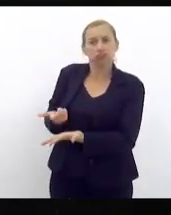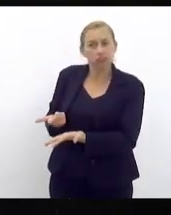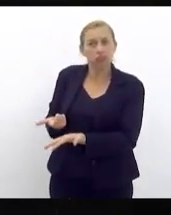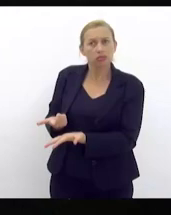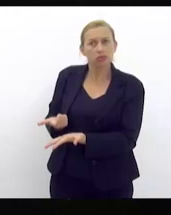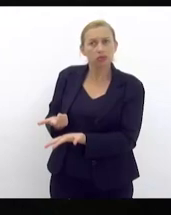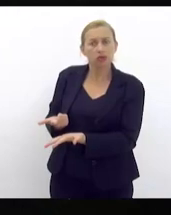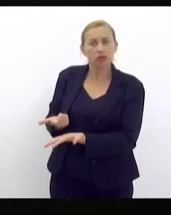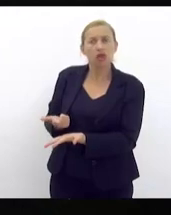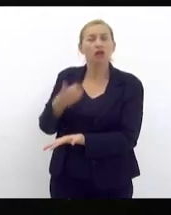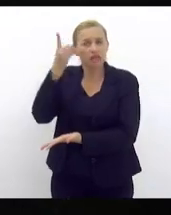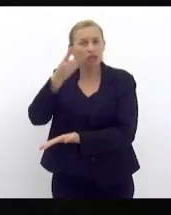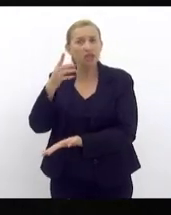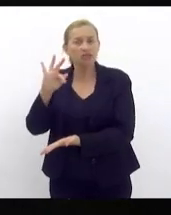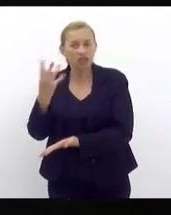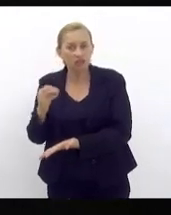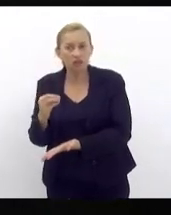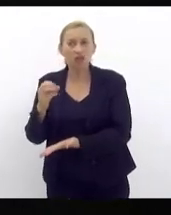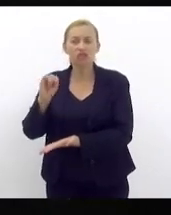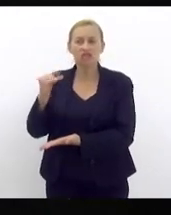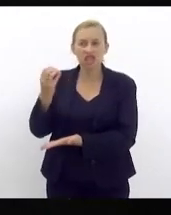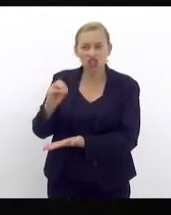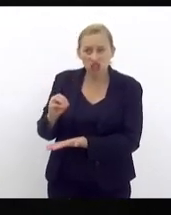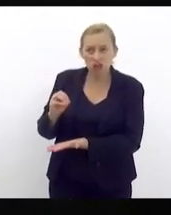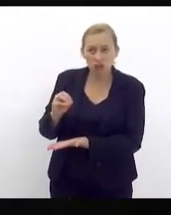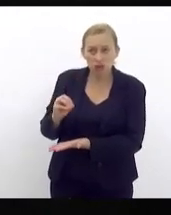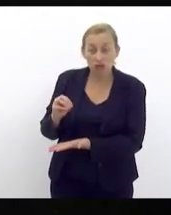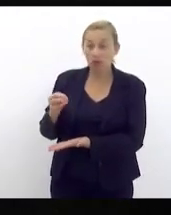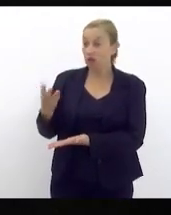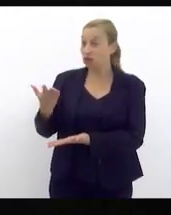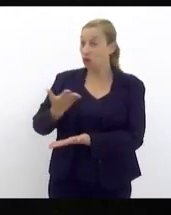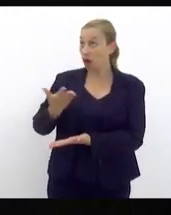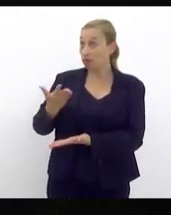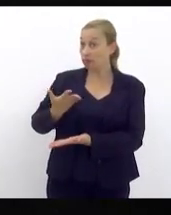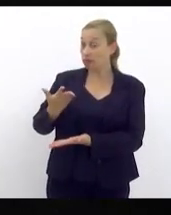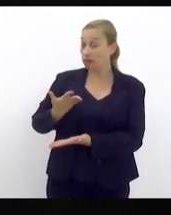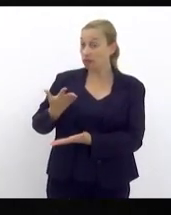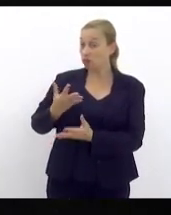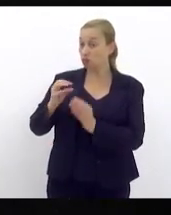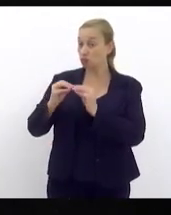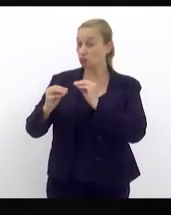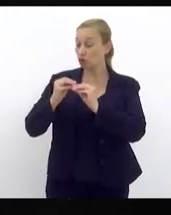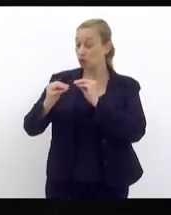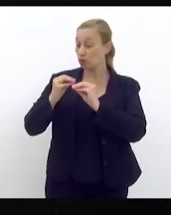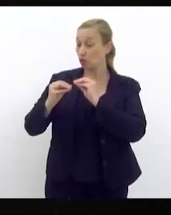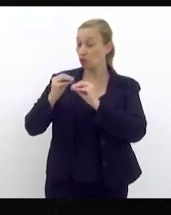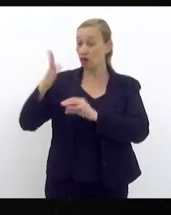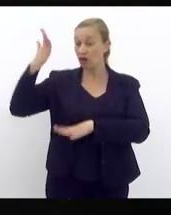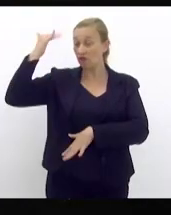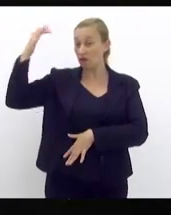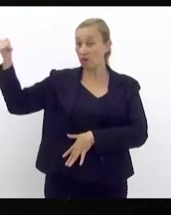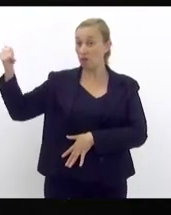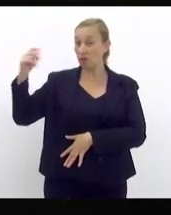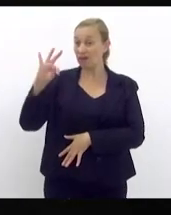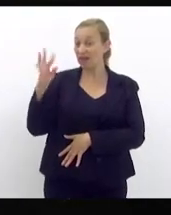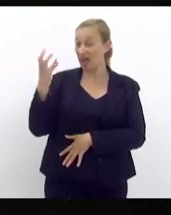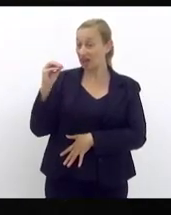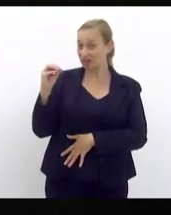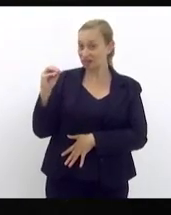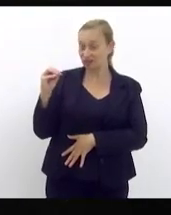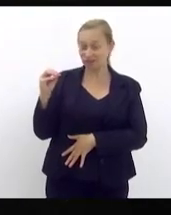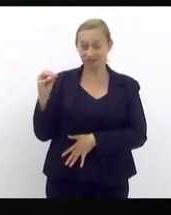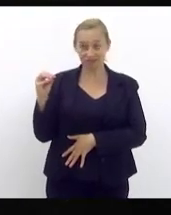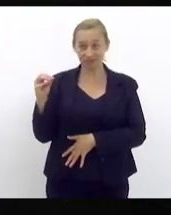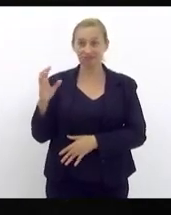Filipinho Serginho e o nosso galã de novela o nosso Bernardo galã